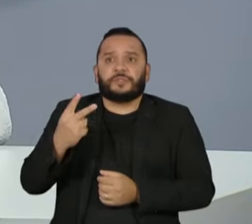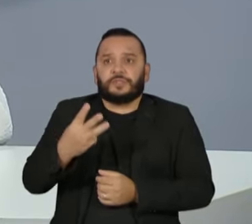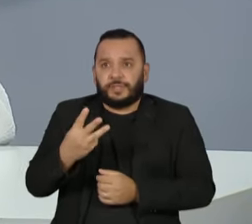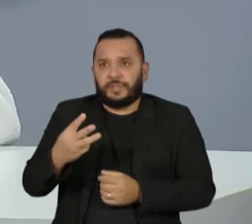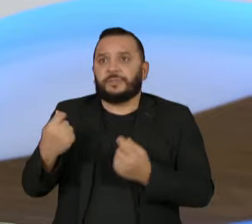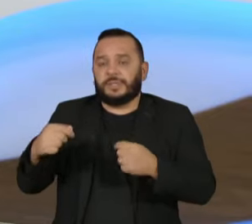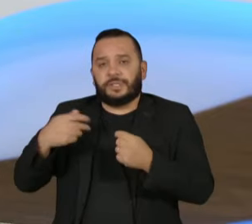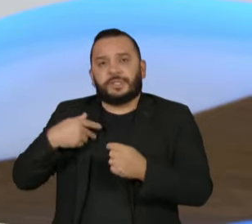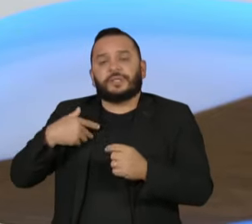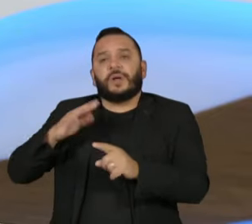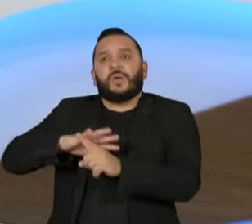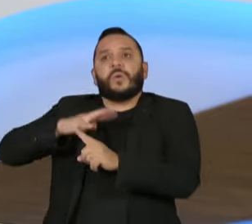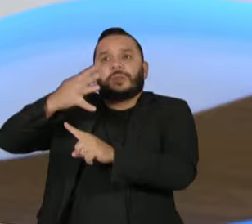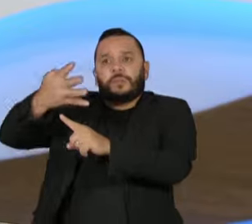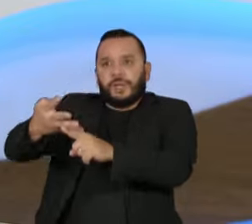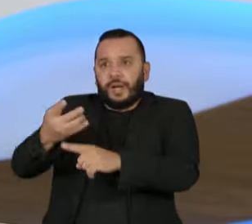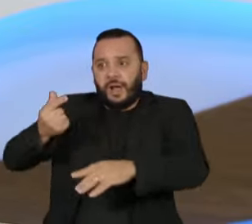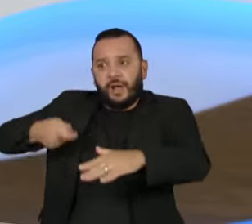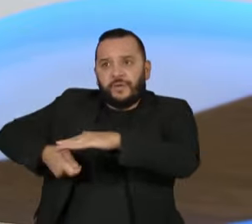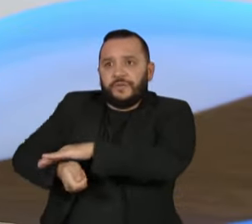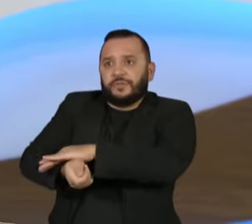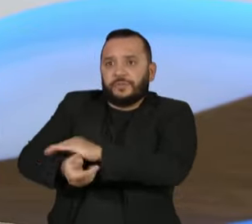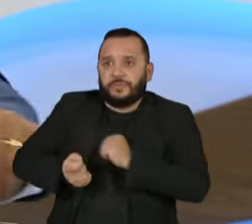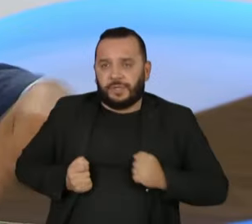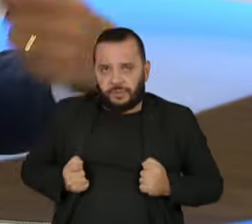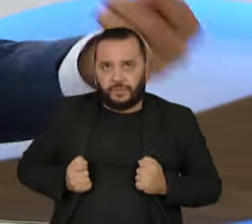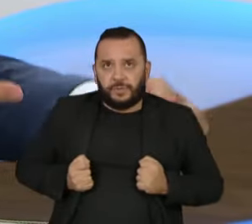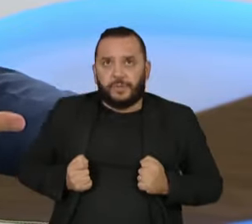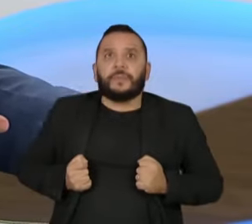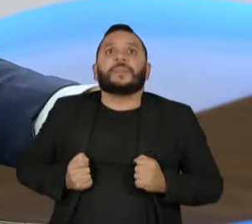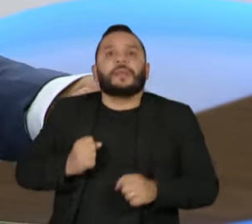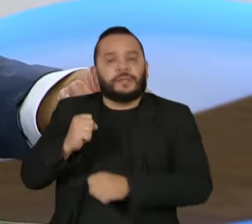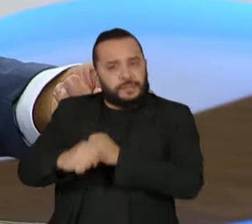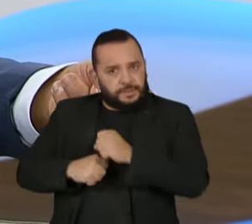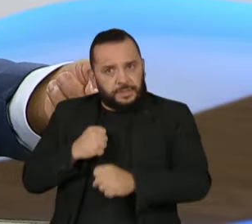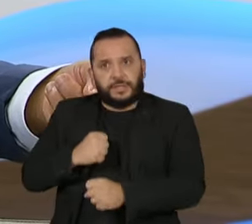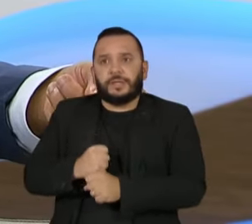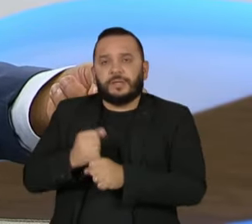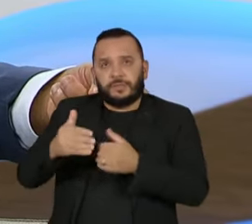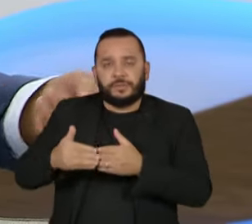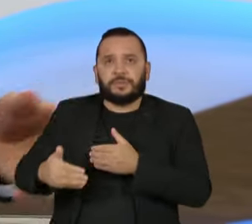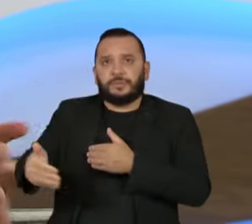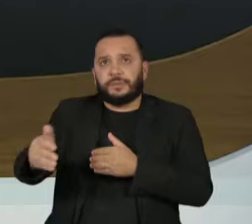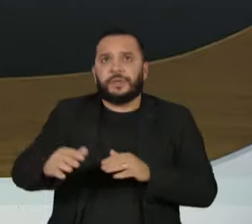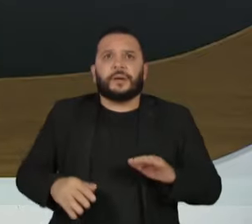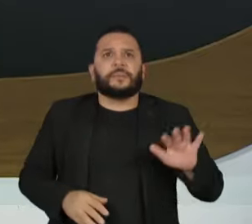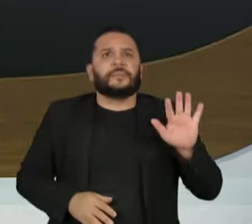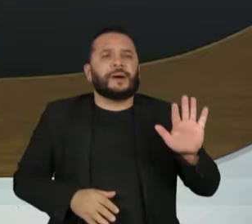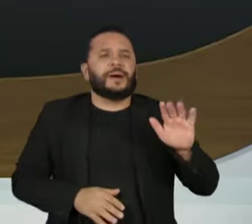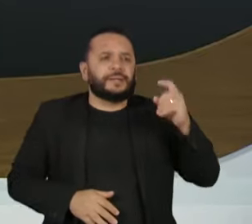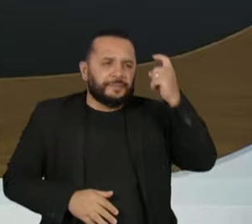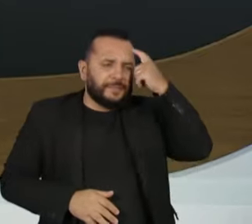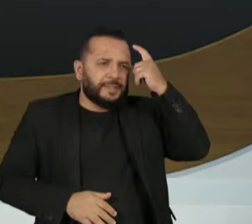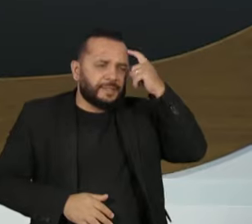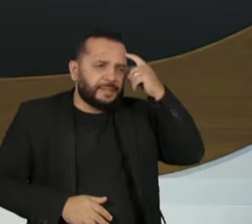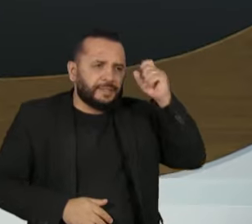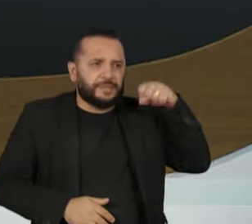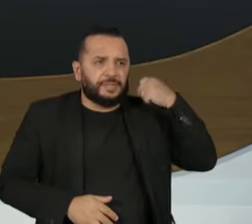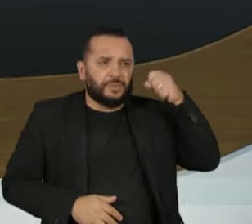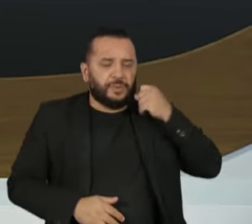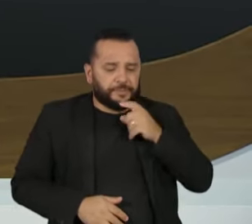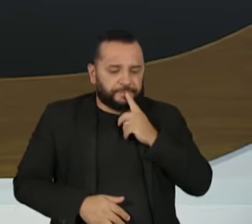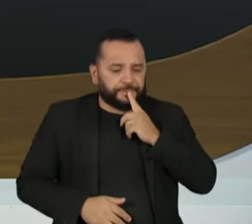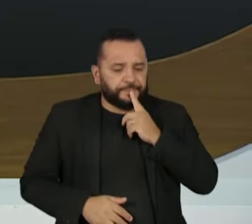quatro vezes mais investimentos que estamos tendo esse ano e que estavam previstos para Pois é, mas pensa bem, senador. Além